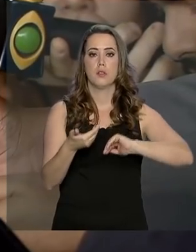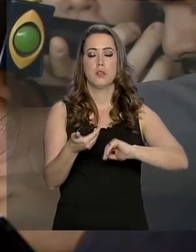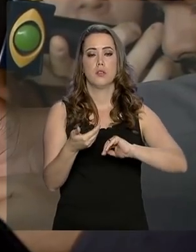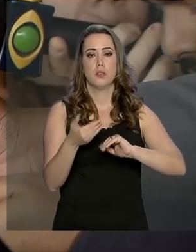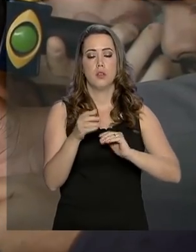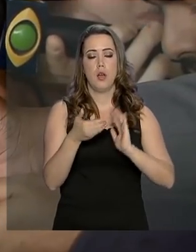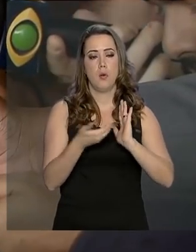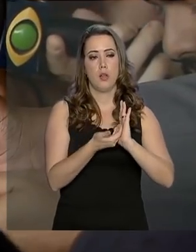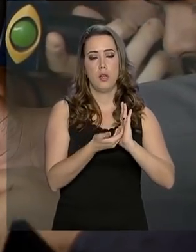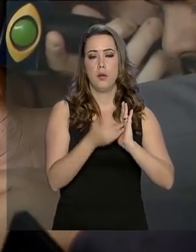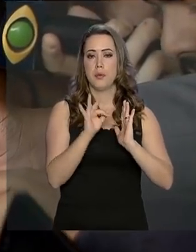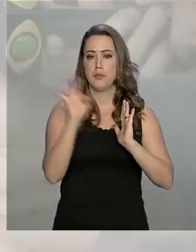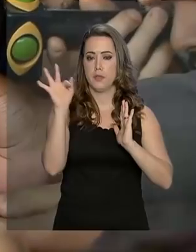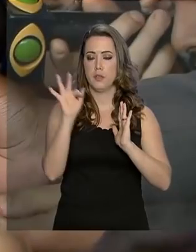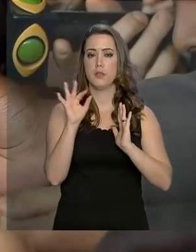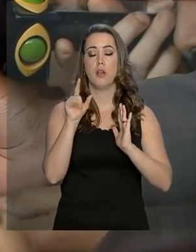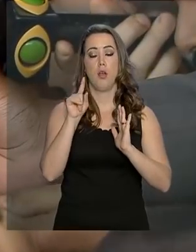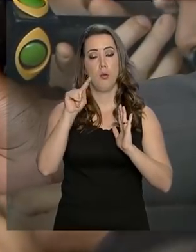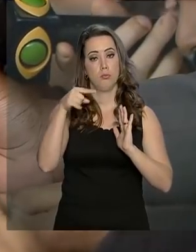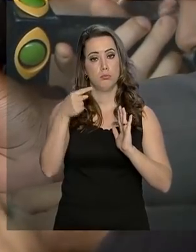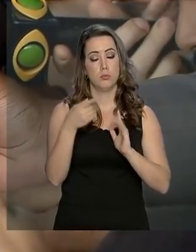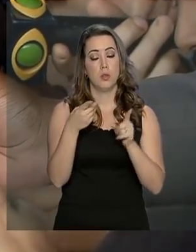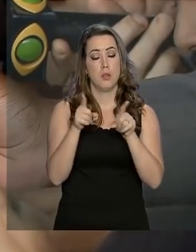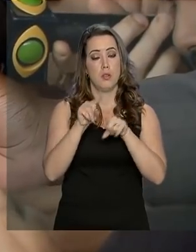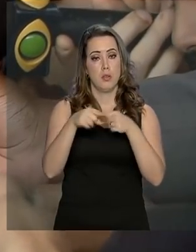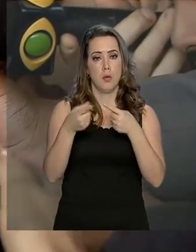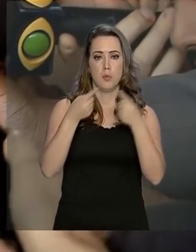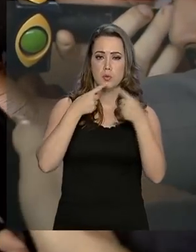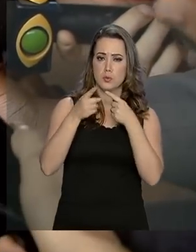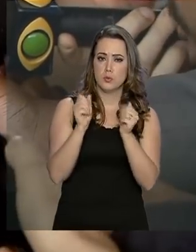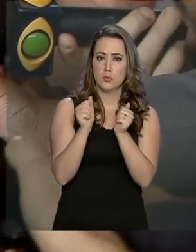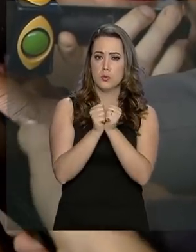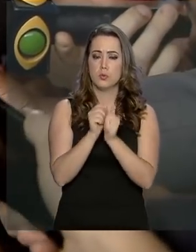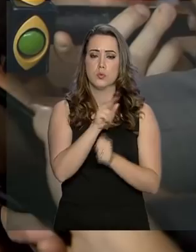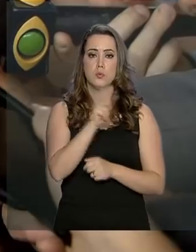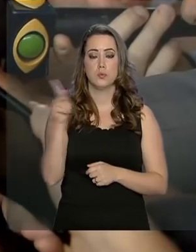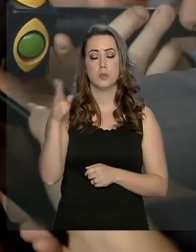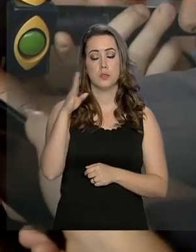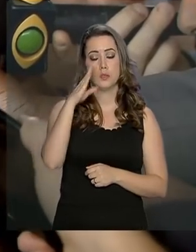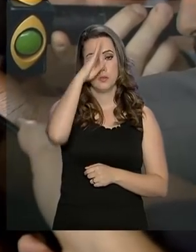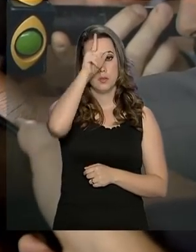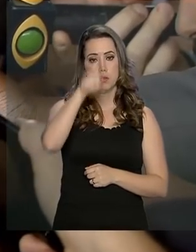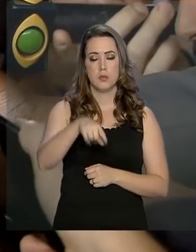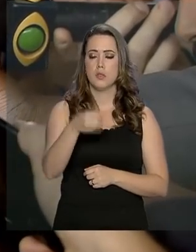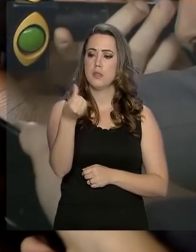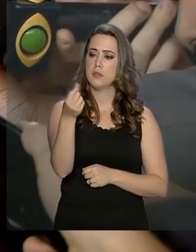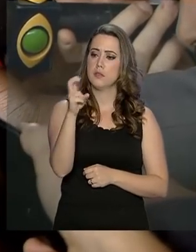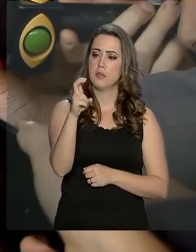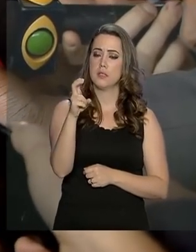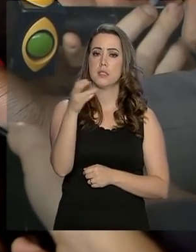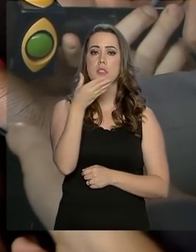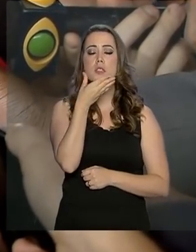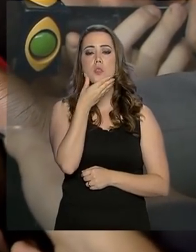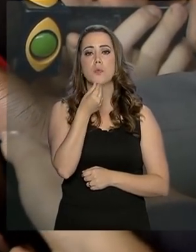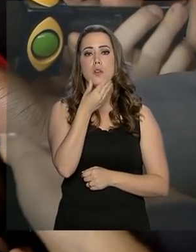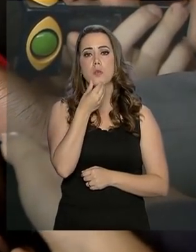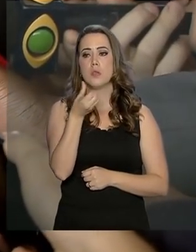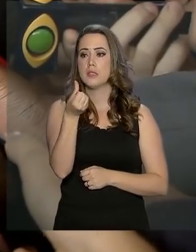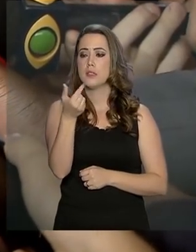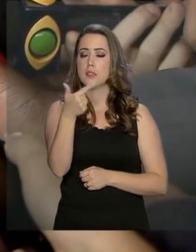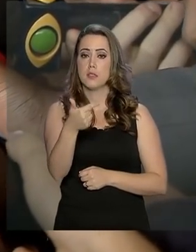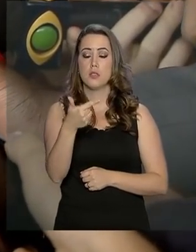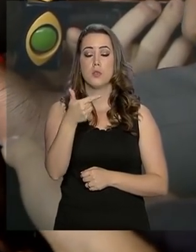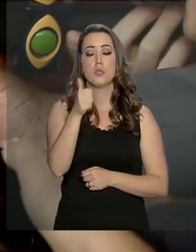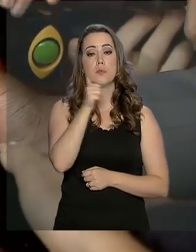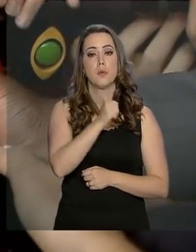e aos parlamentares. Depois de uma negociação com o presidente, o resultado é 65 para homens e 62 para